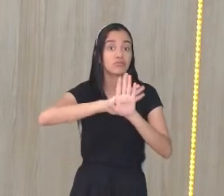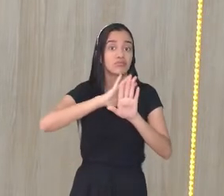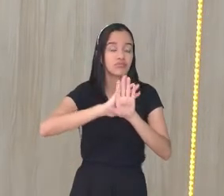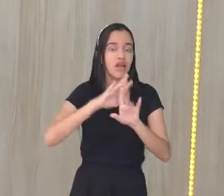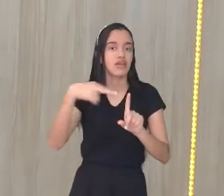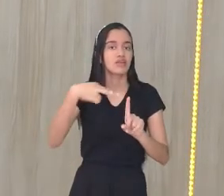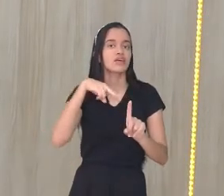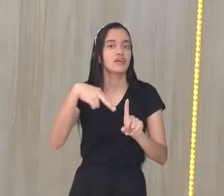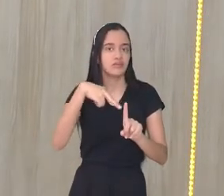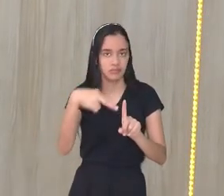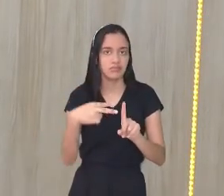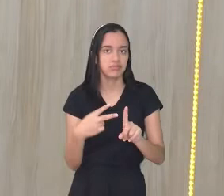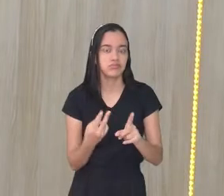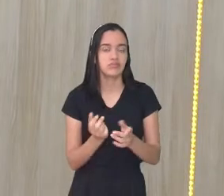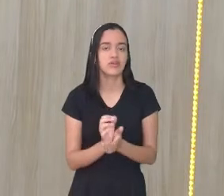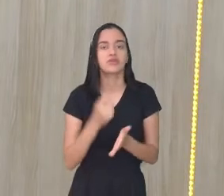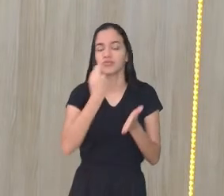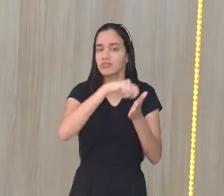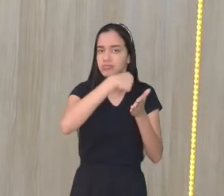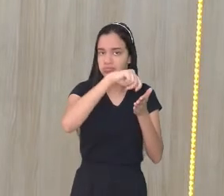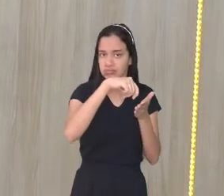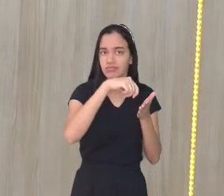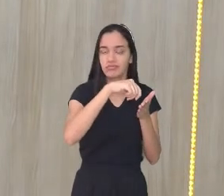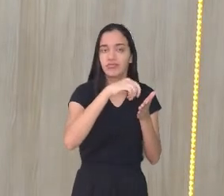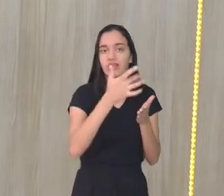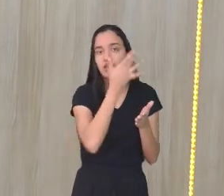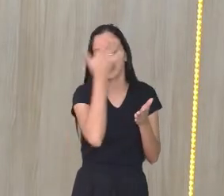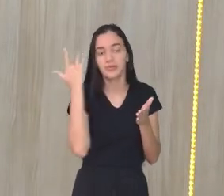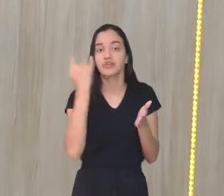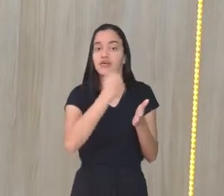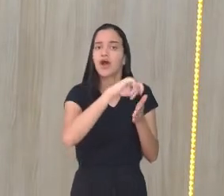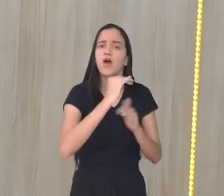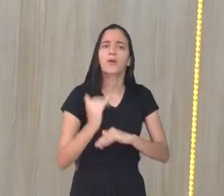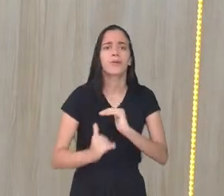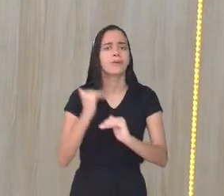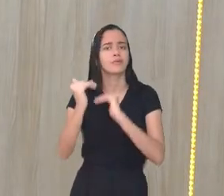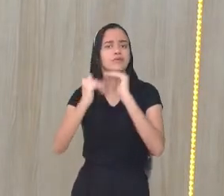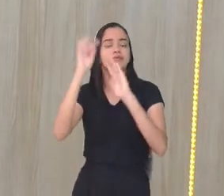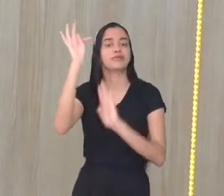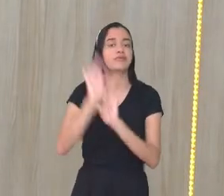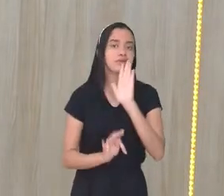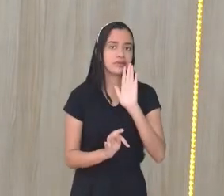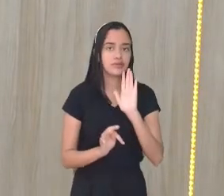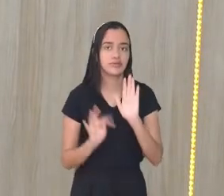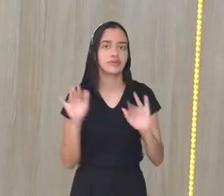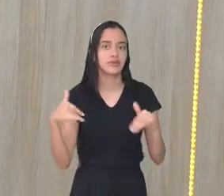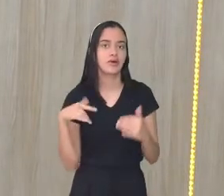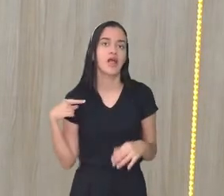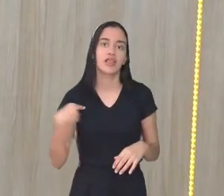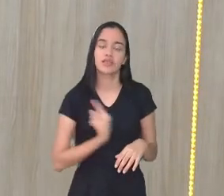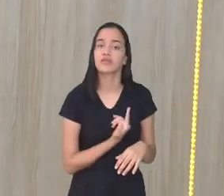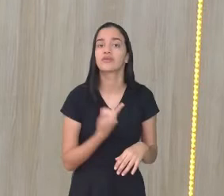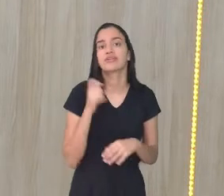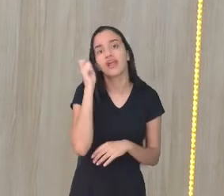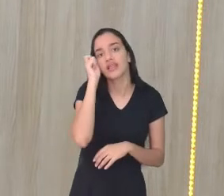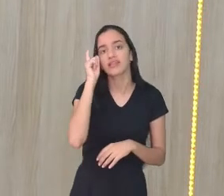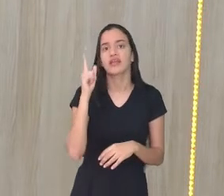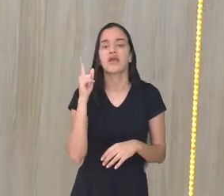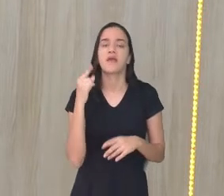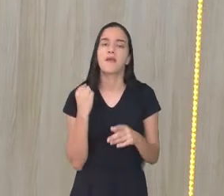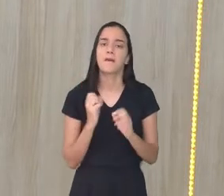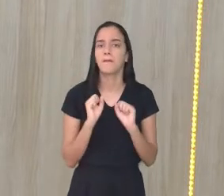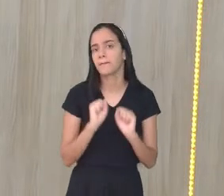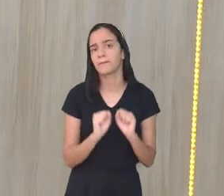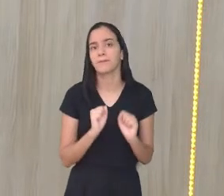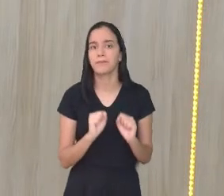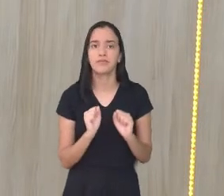do escritor, daqueles que construíram o texto. Então, a nossa ideia, ela pode ser contestada